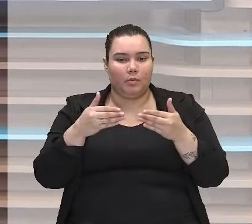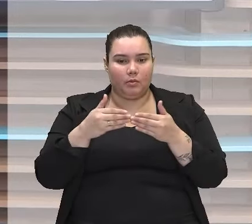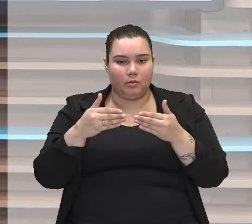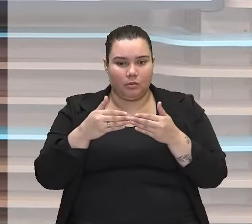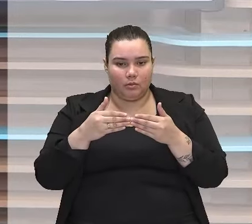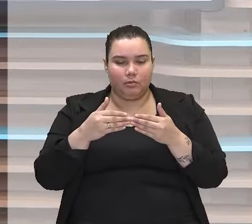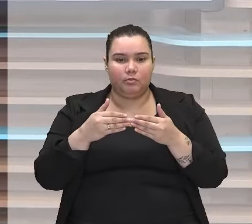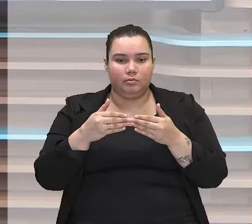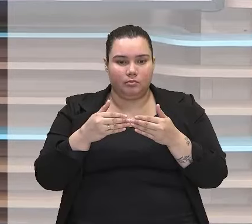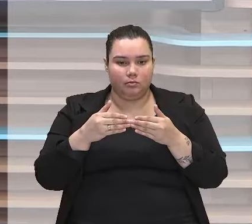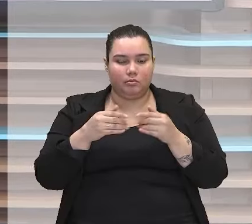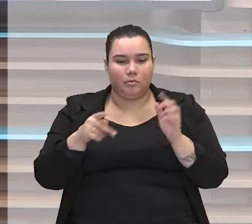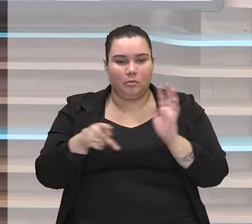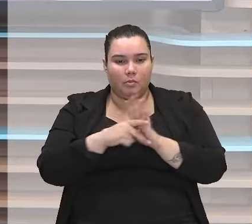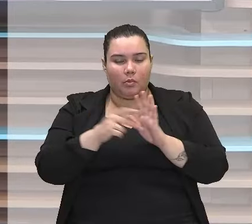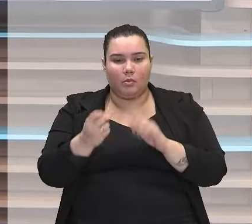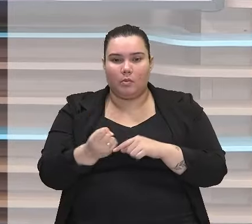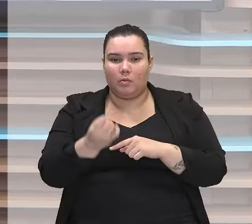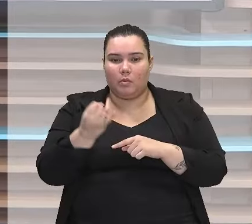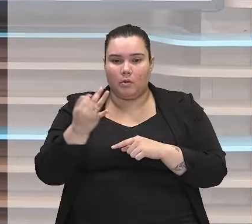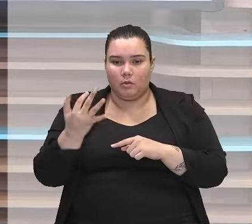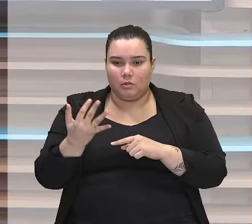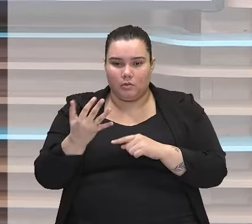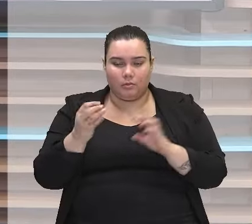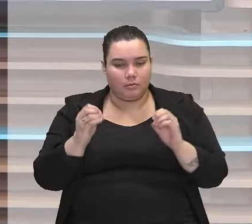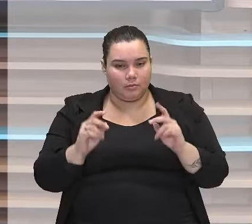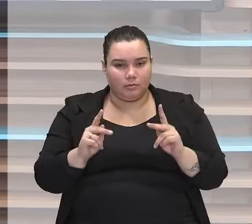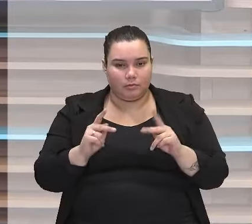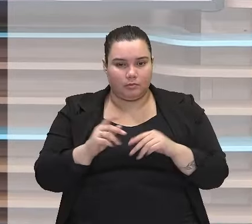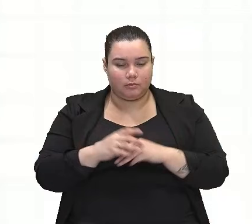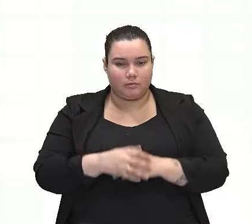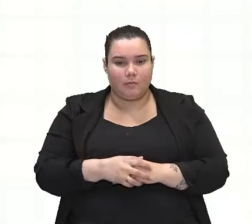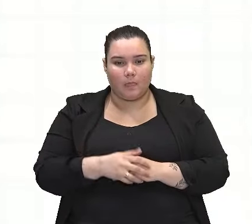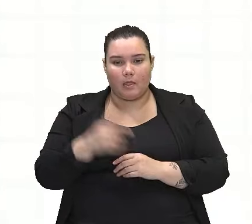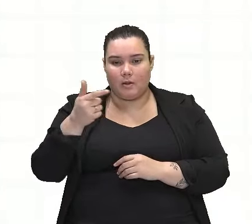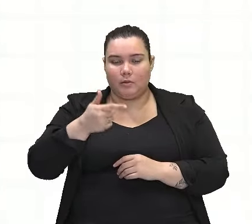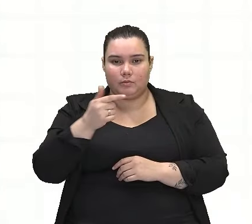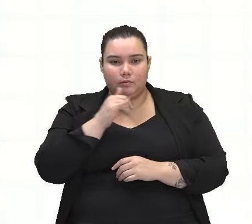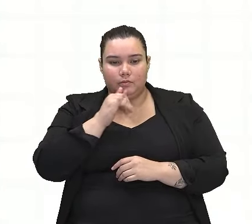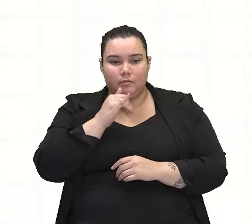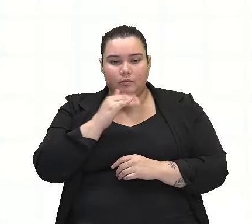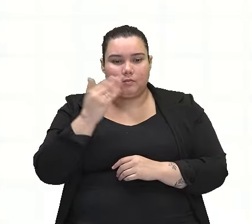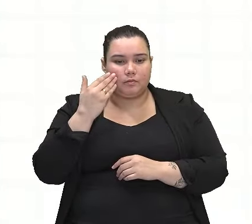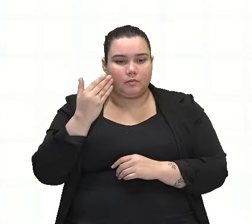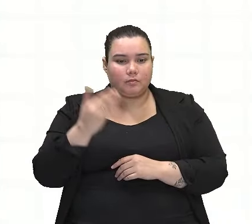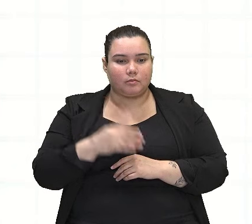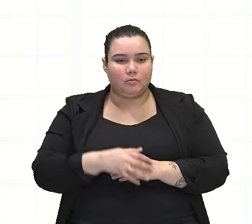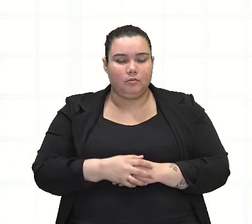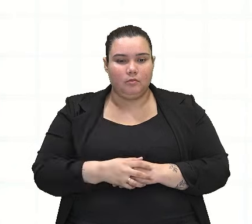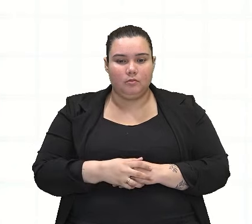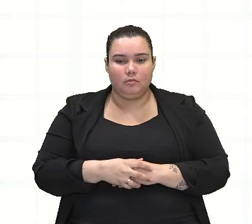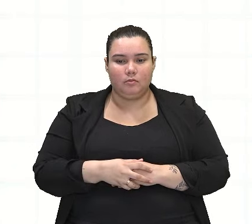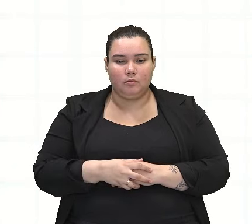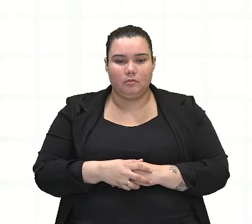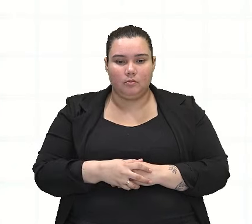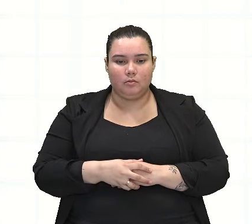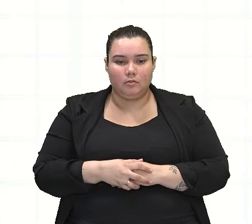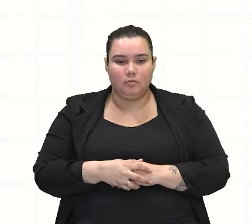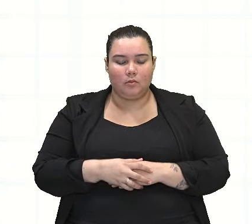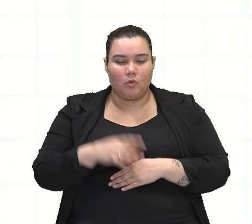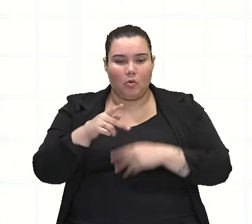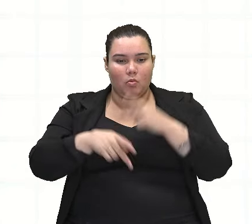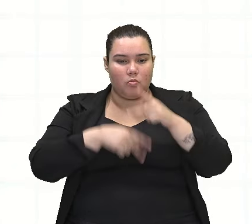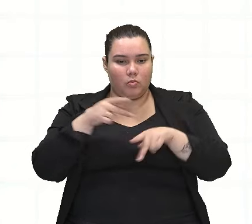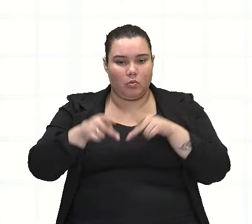a ideia de quantidade. Ok? No segundo exemplo, olha só. O povo